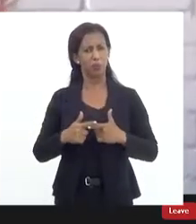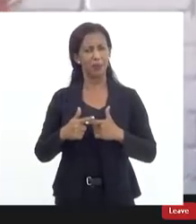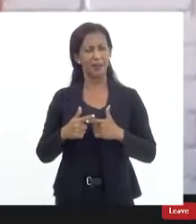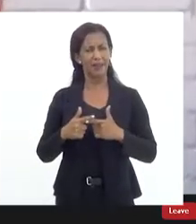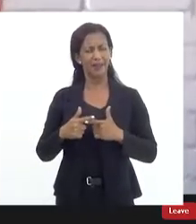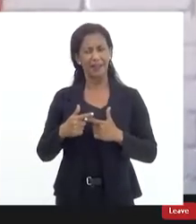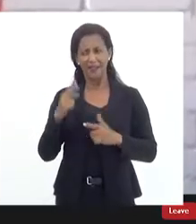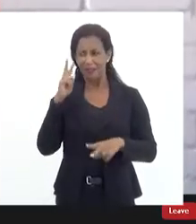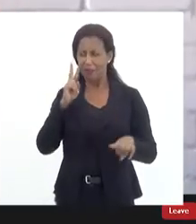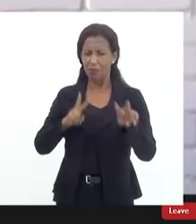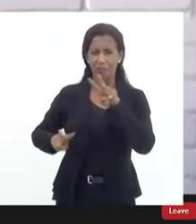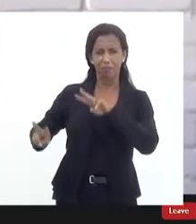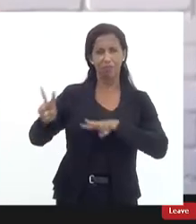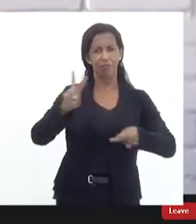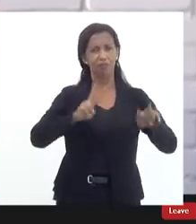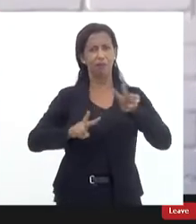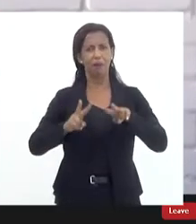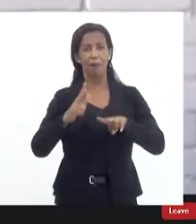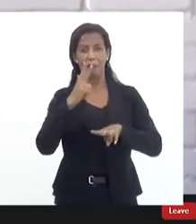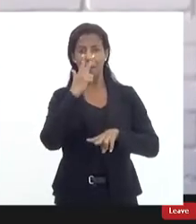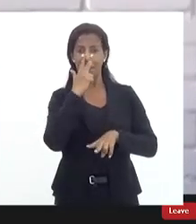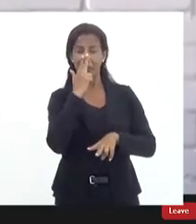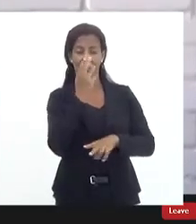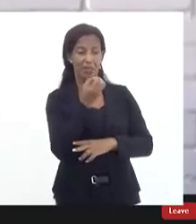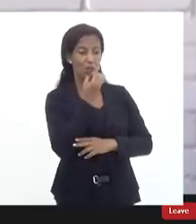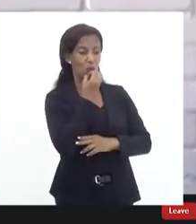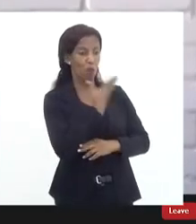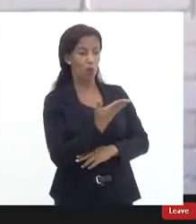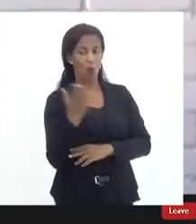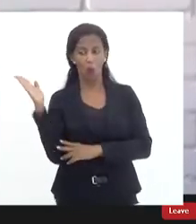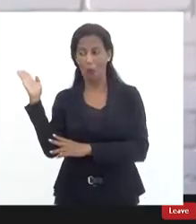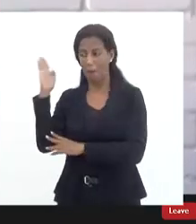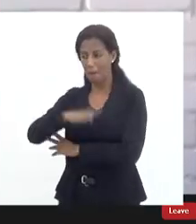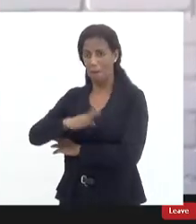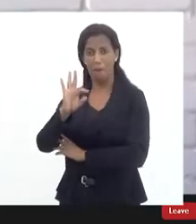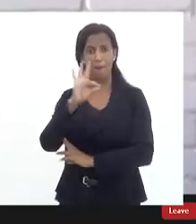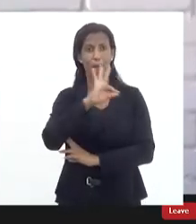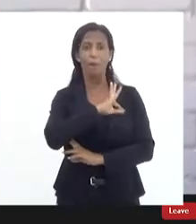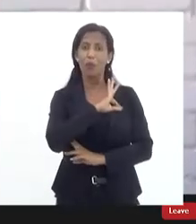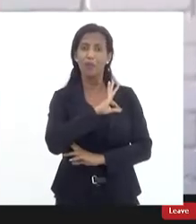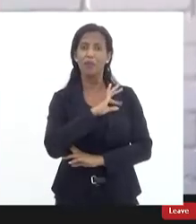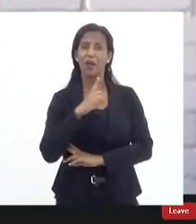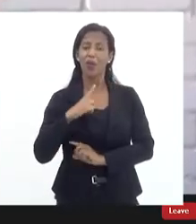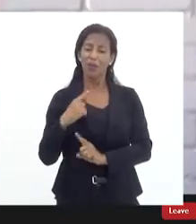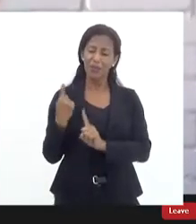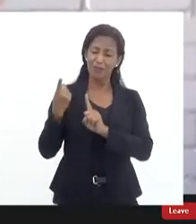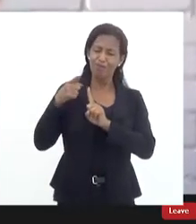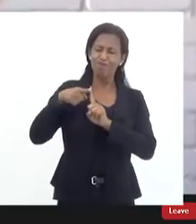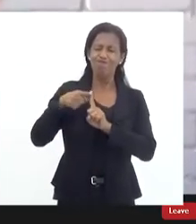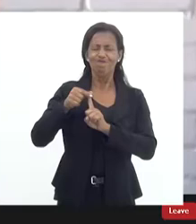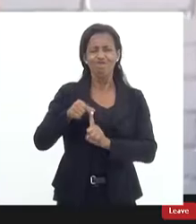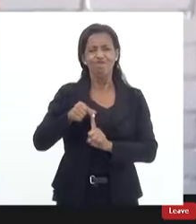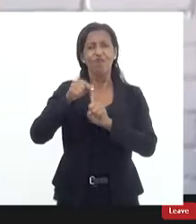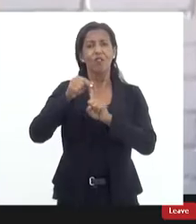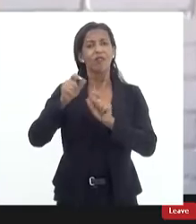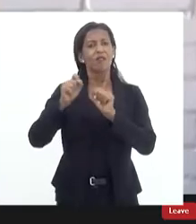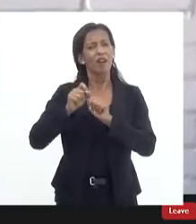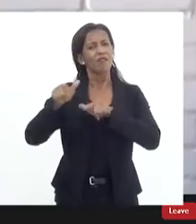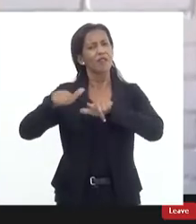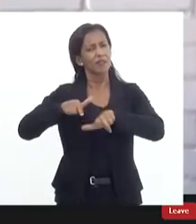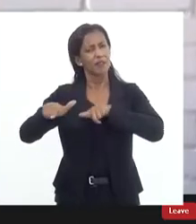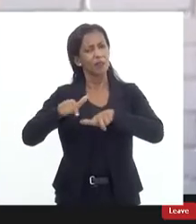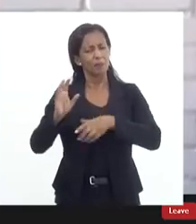ponta então muitas vezes entre o bom e o mal policial há aquele que vai fazer um trabalho dentro das